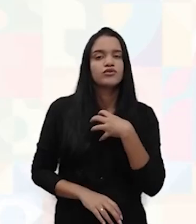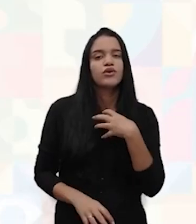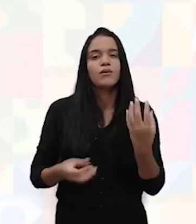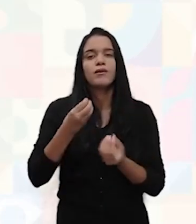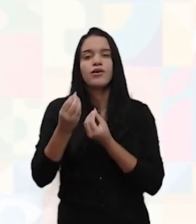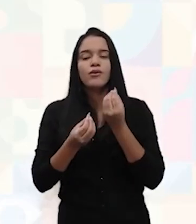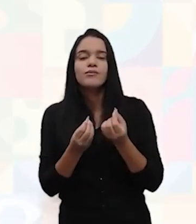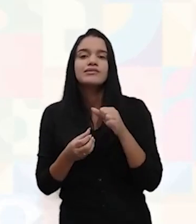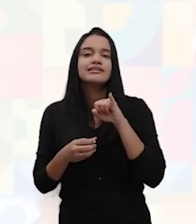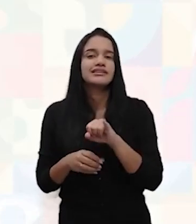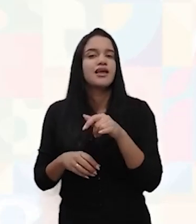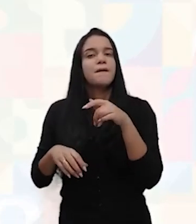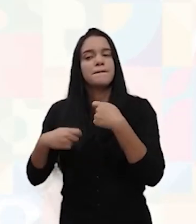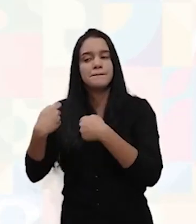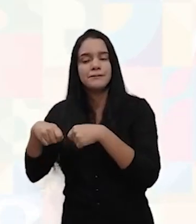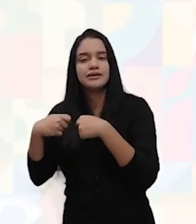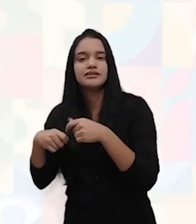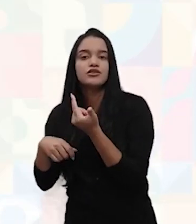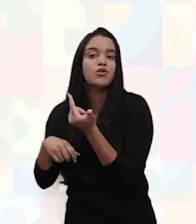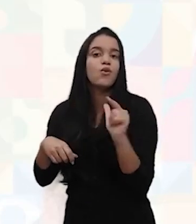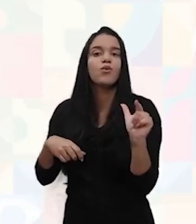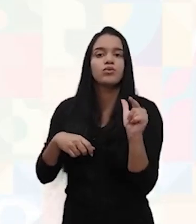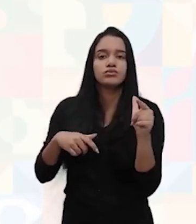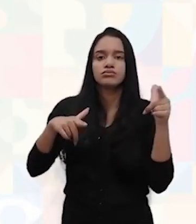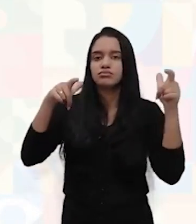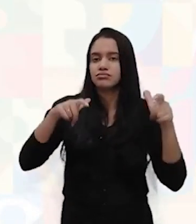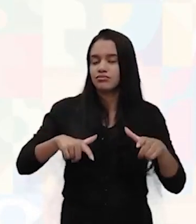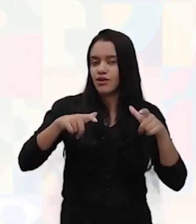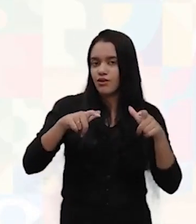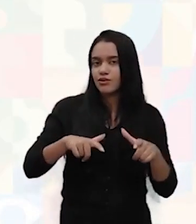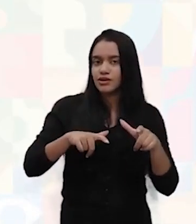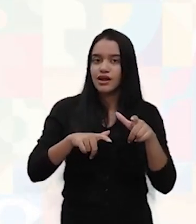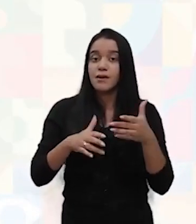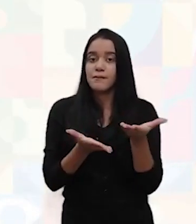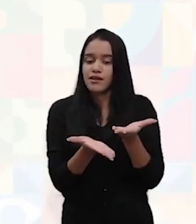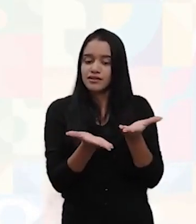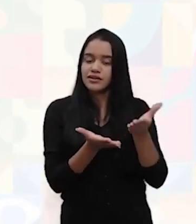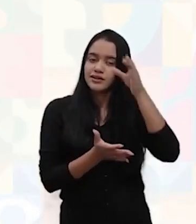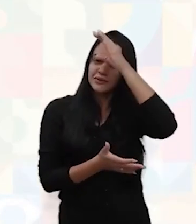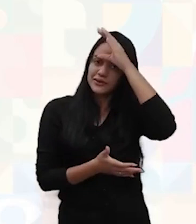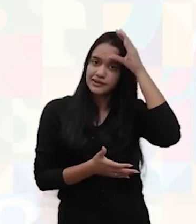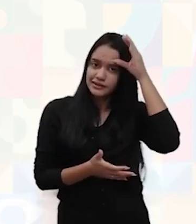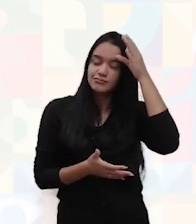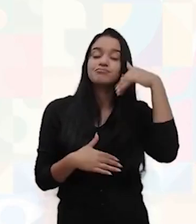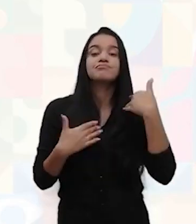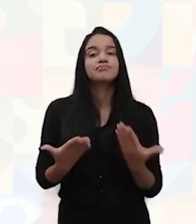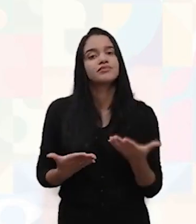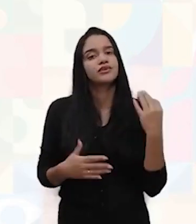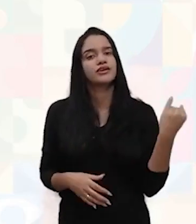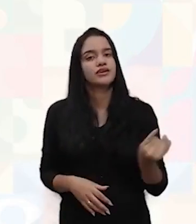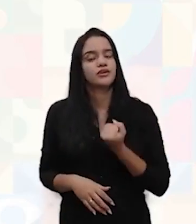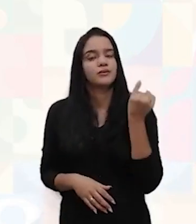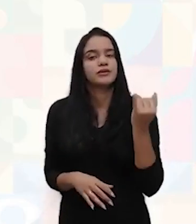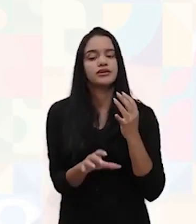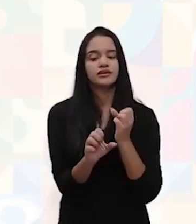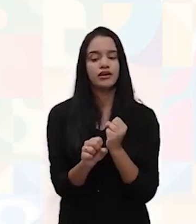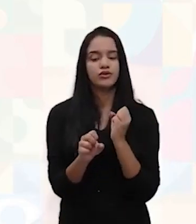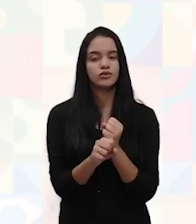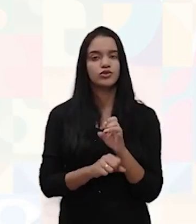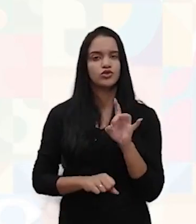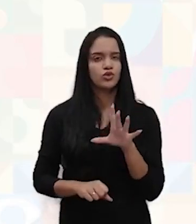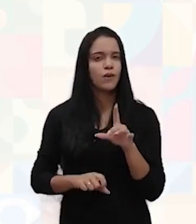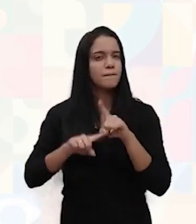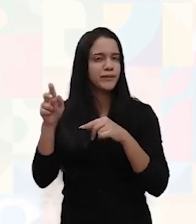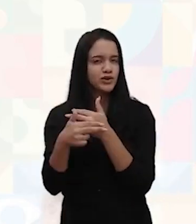atender se você vai precisar se desdobrar em outros lugares para poder atender aquele cliente. Então, é importante você calcular, não só, porque